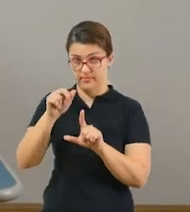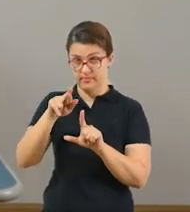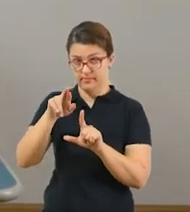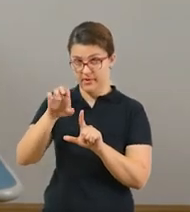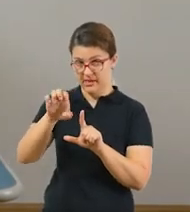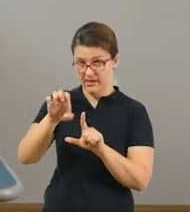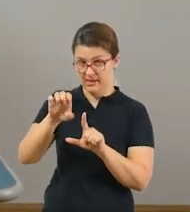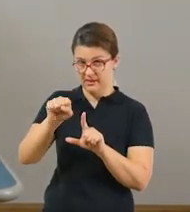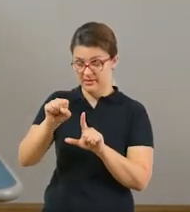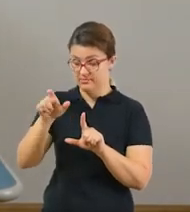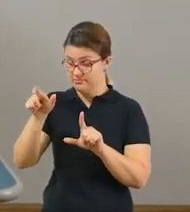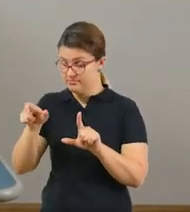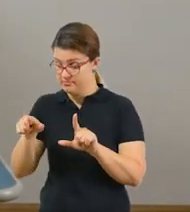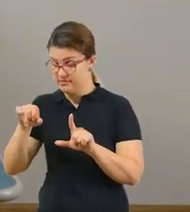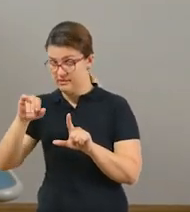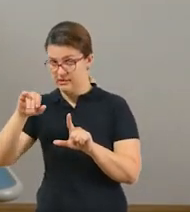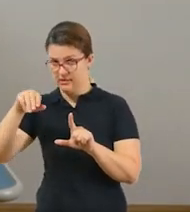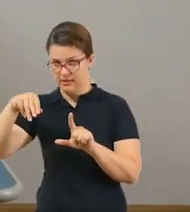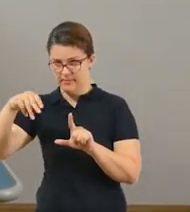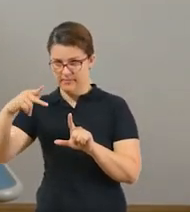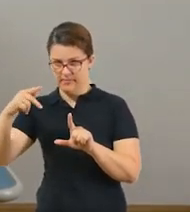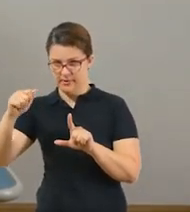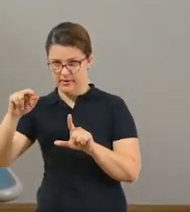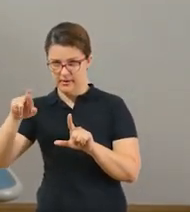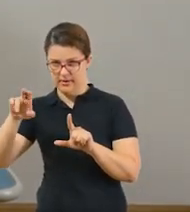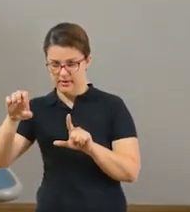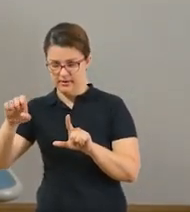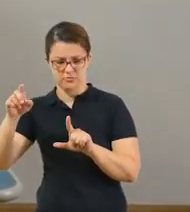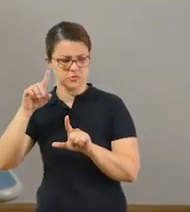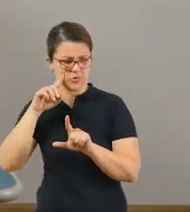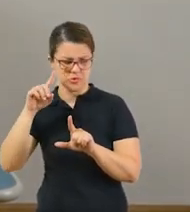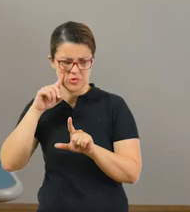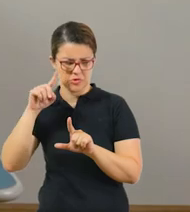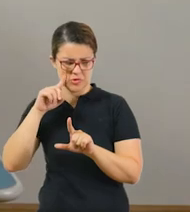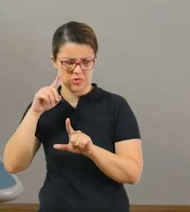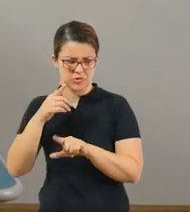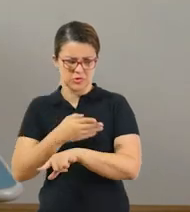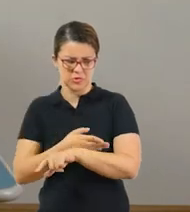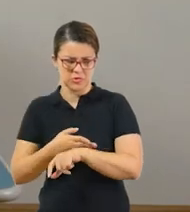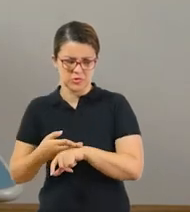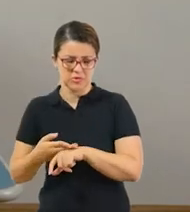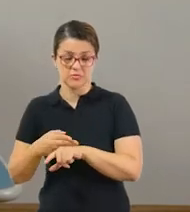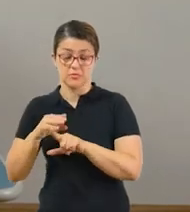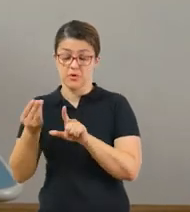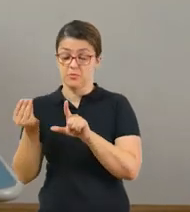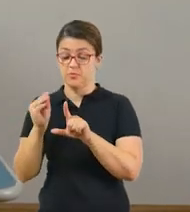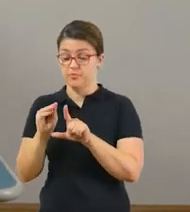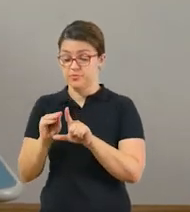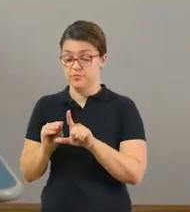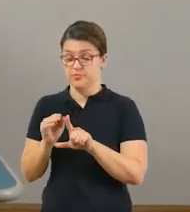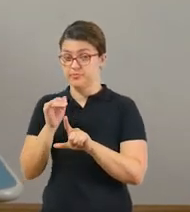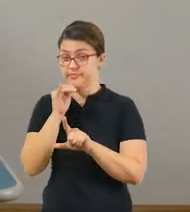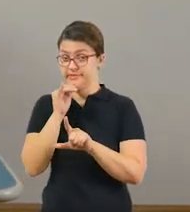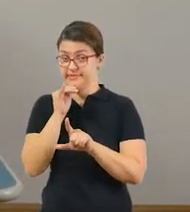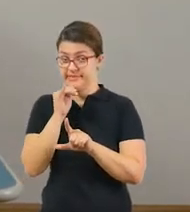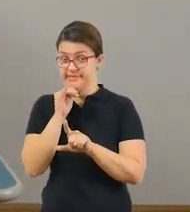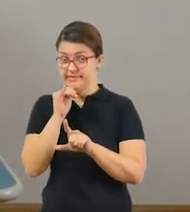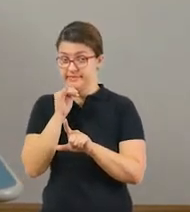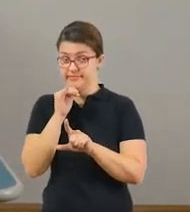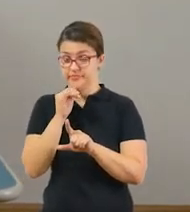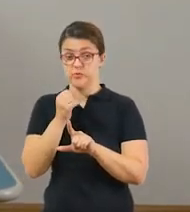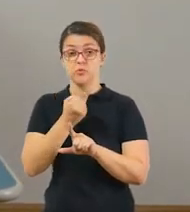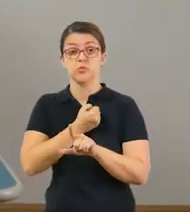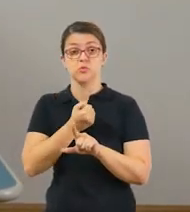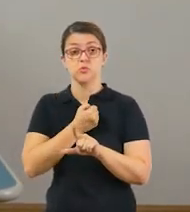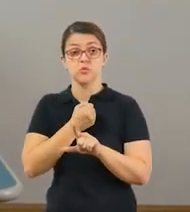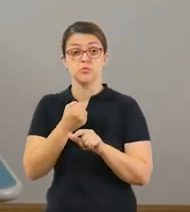ímpares. e procurar números do seu dia a dia, da sua rotina para estar registrando aqui. Como por exemplo, o número